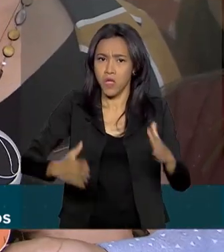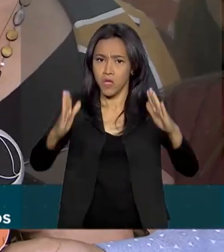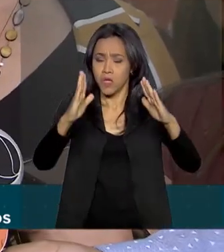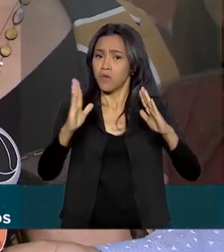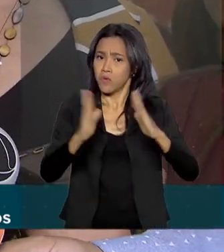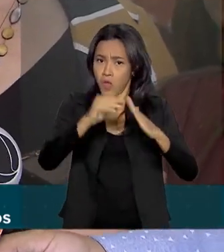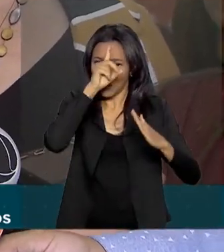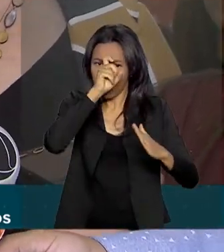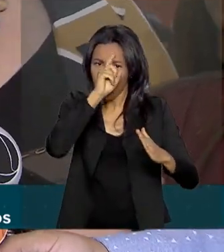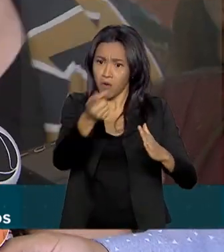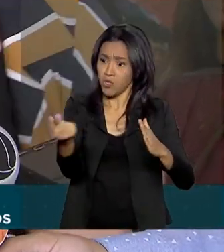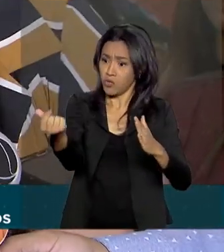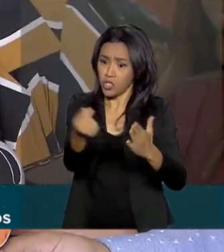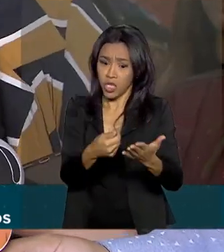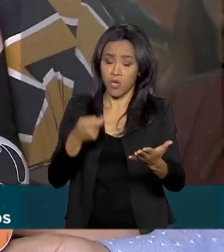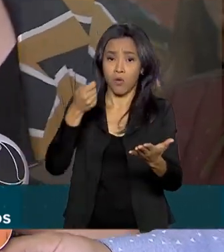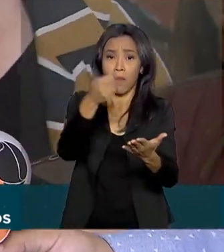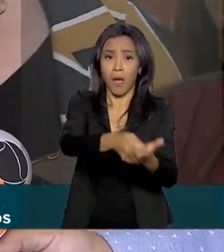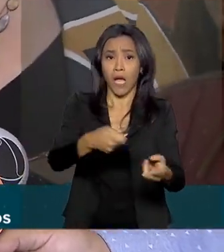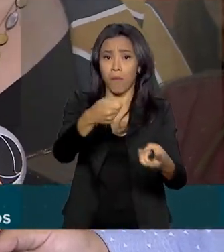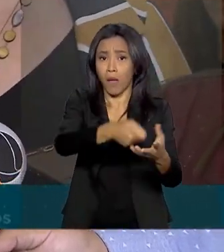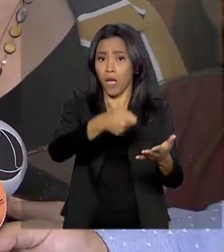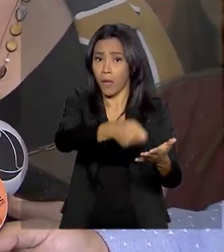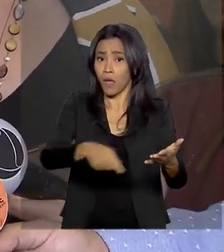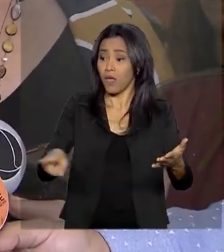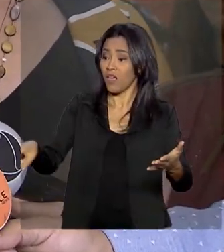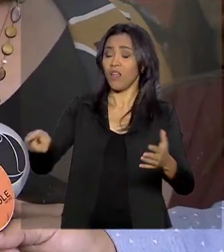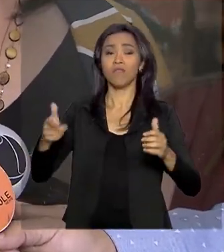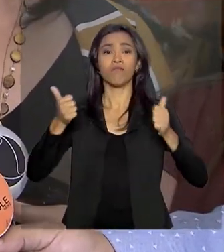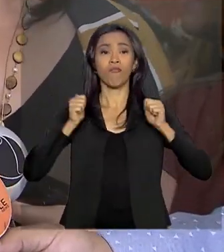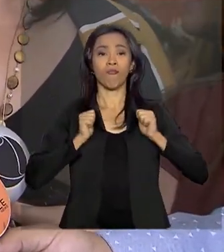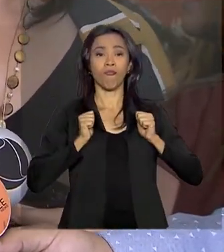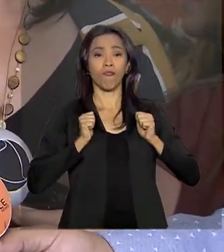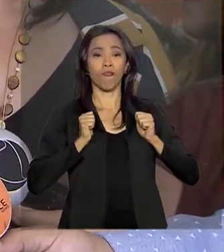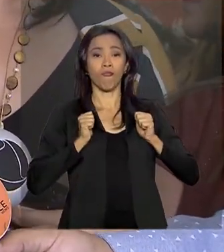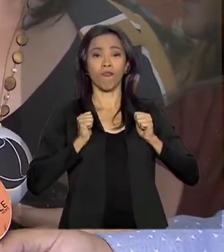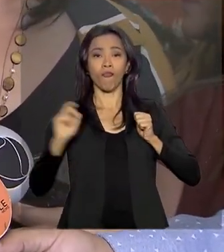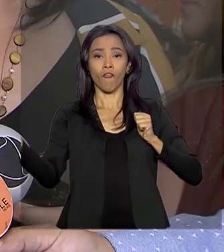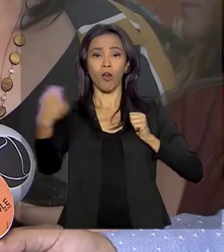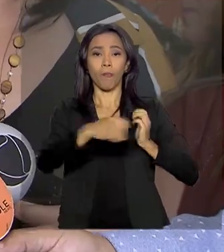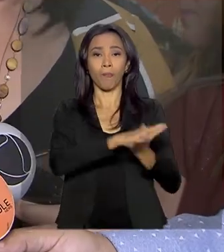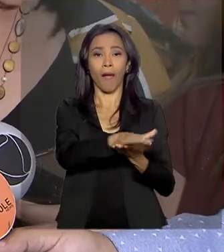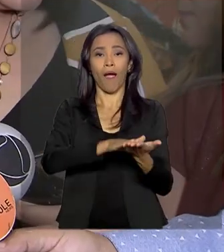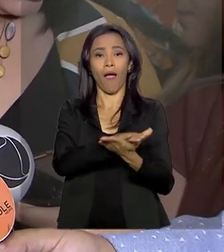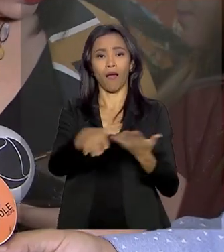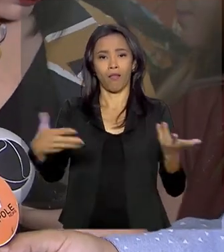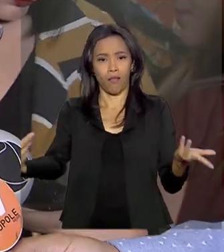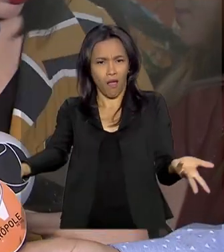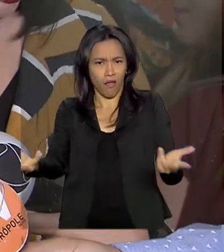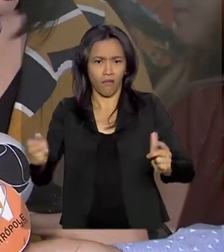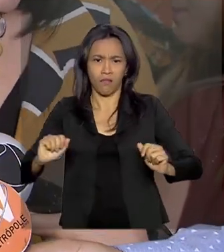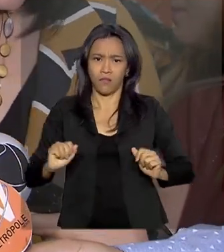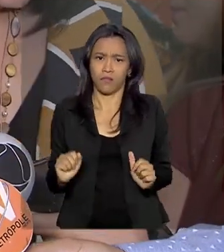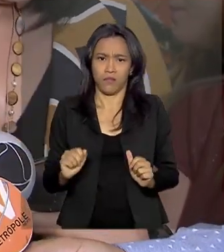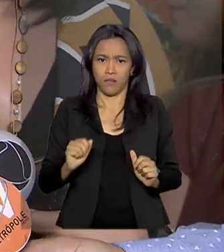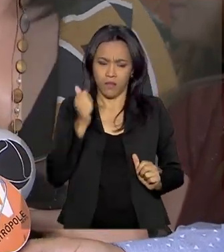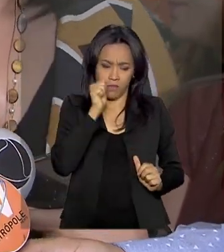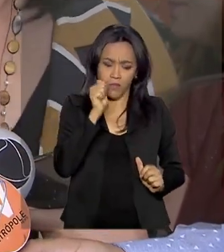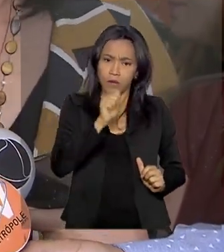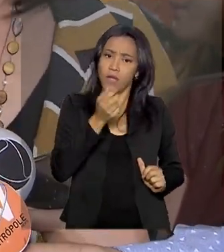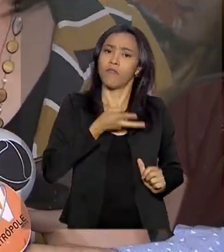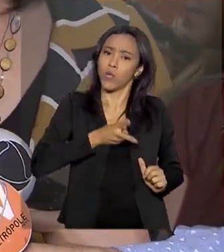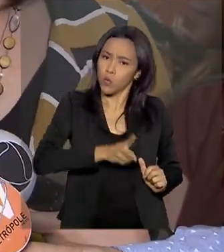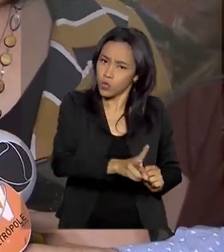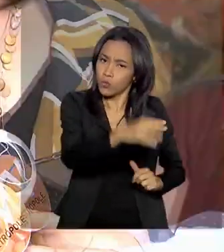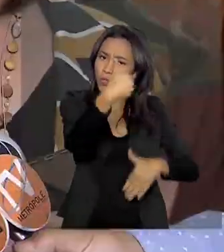o nosso rico dinheiro cuidando de uma mulher e ele sair numa boa. A mulher vai continuar sendo atendida na rede pública com